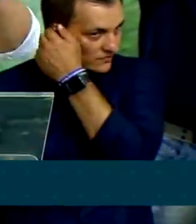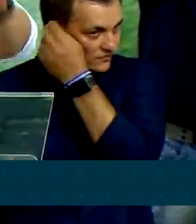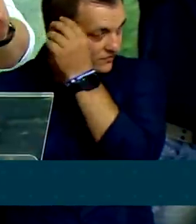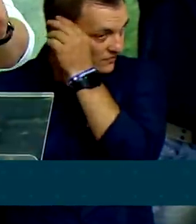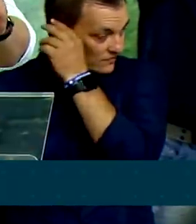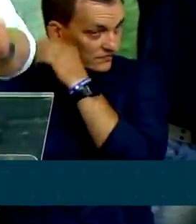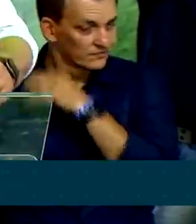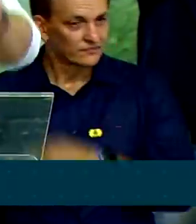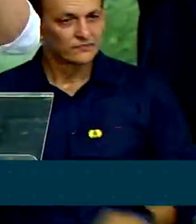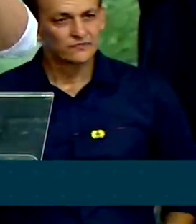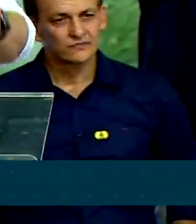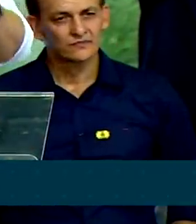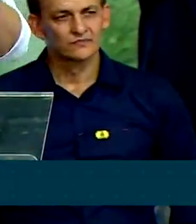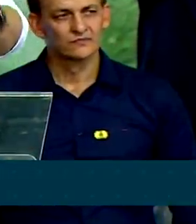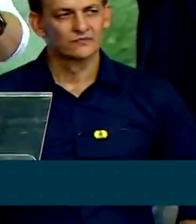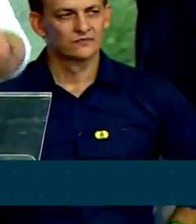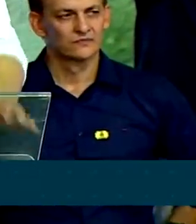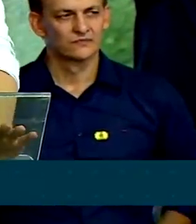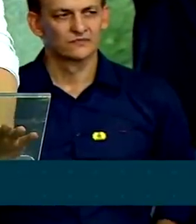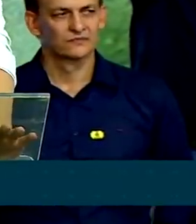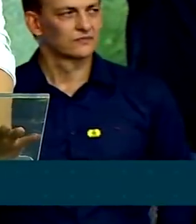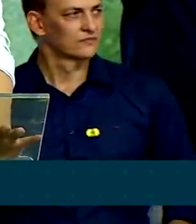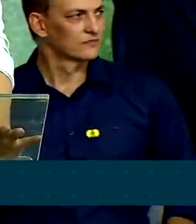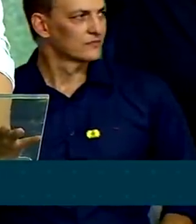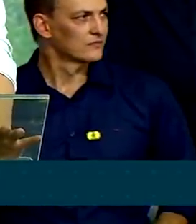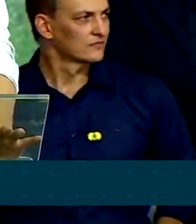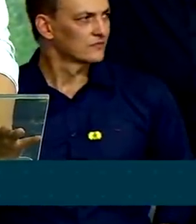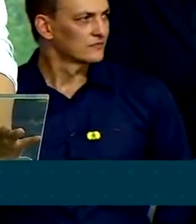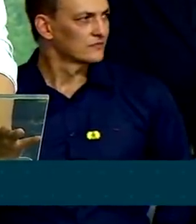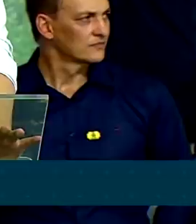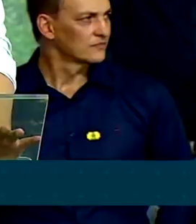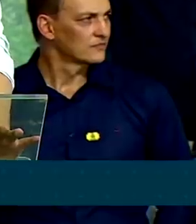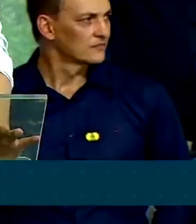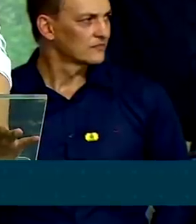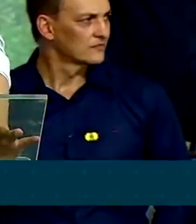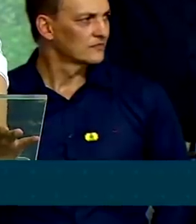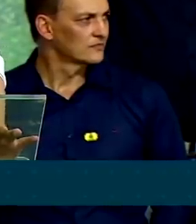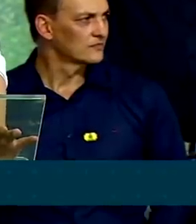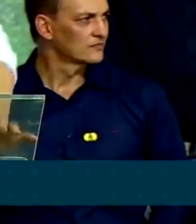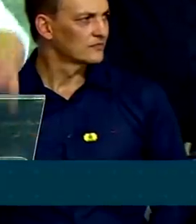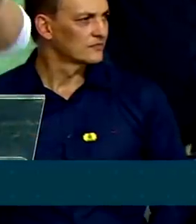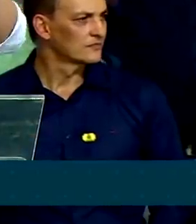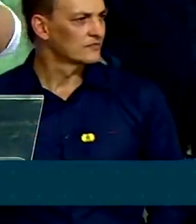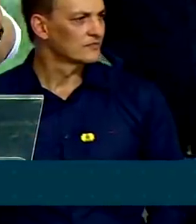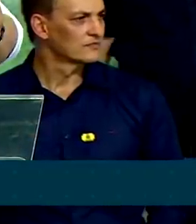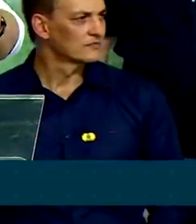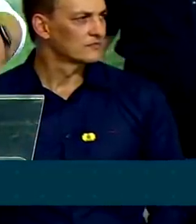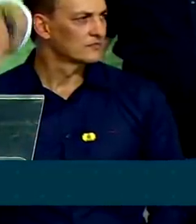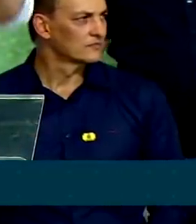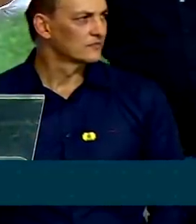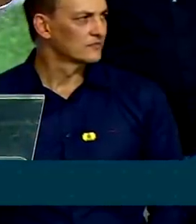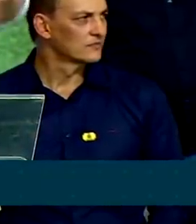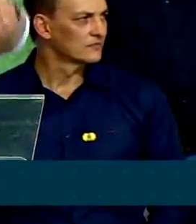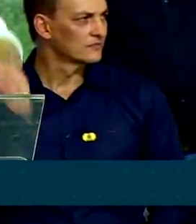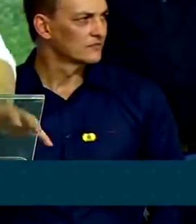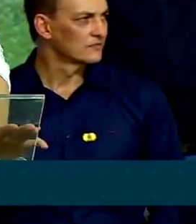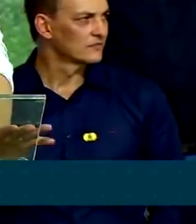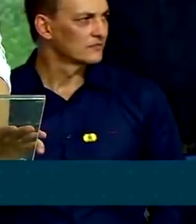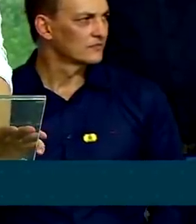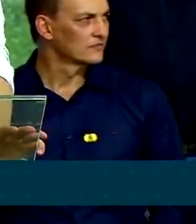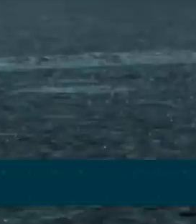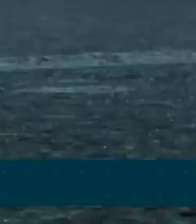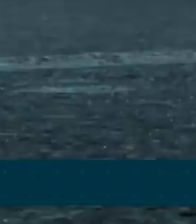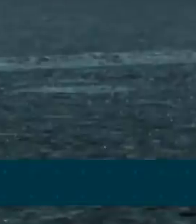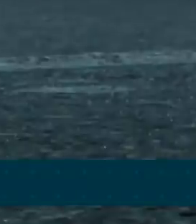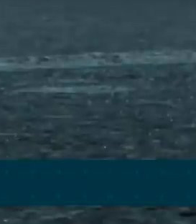vai representar segurança, vai representar menor tempo de viagem, vai representar menor custo